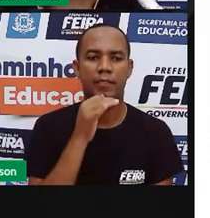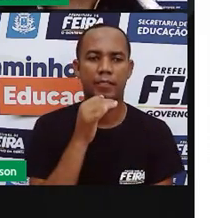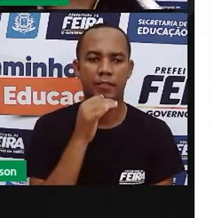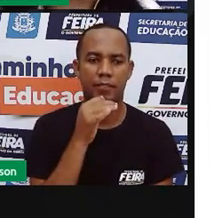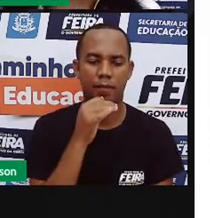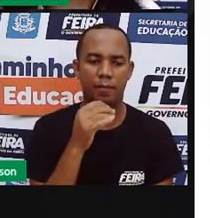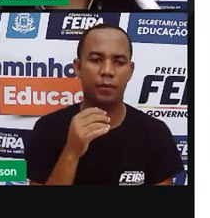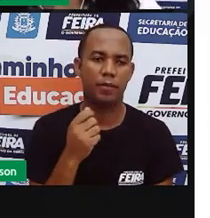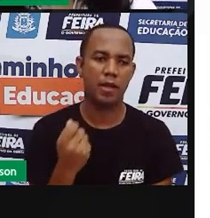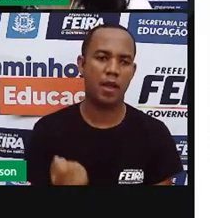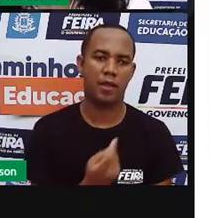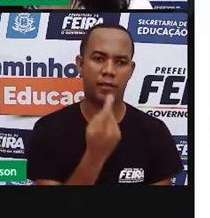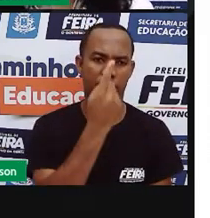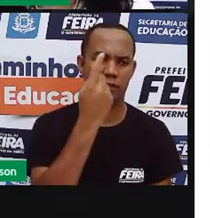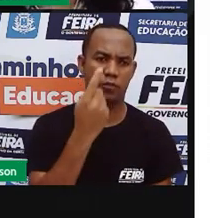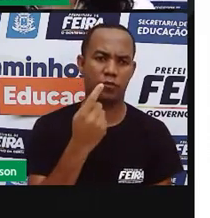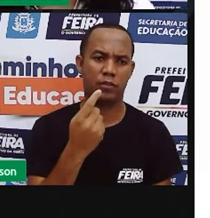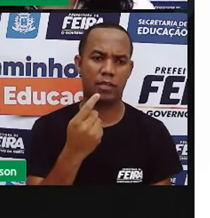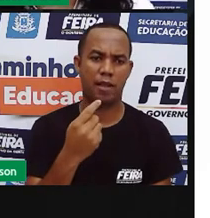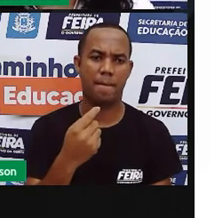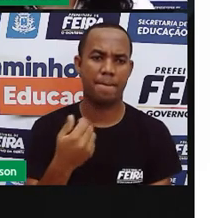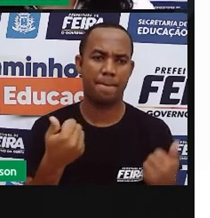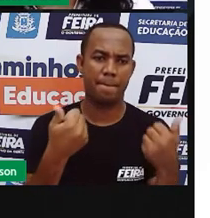de você ou de mim?